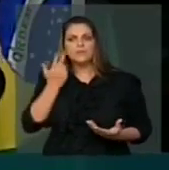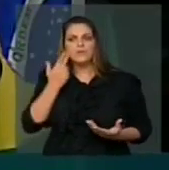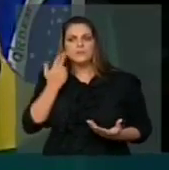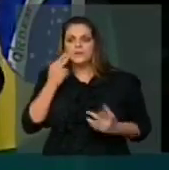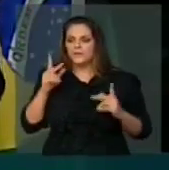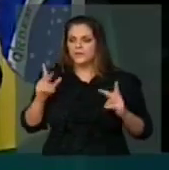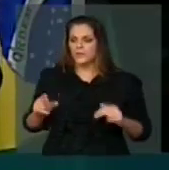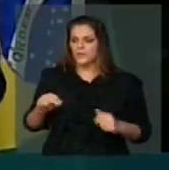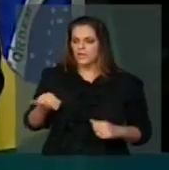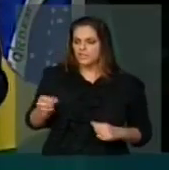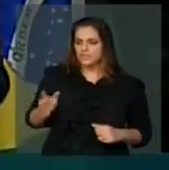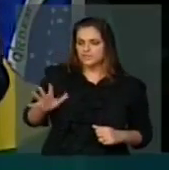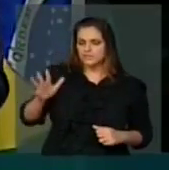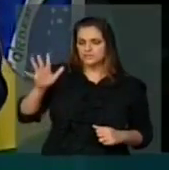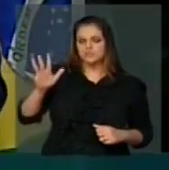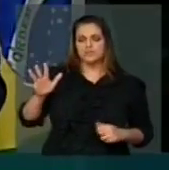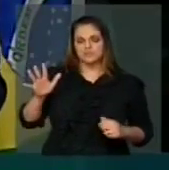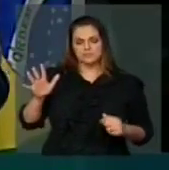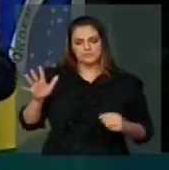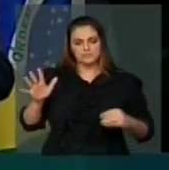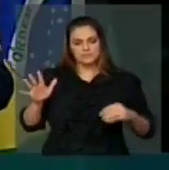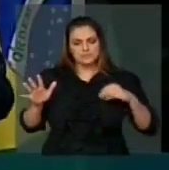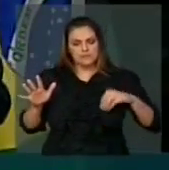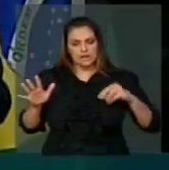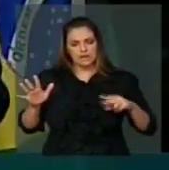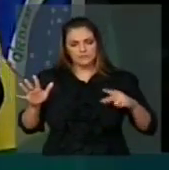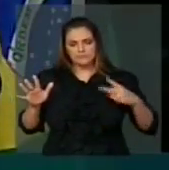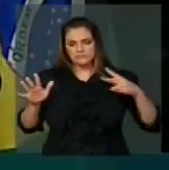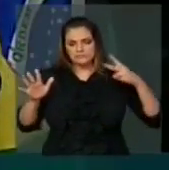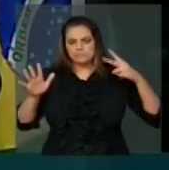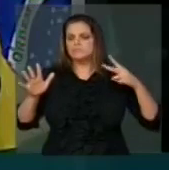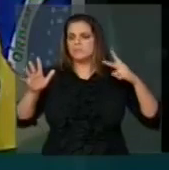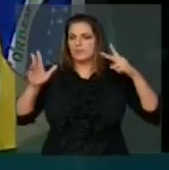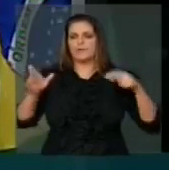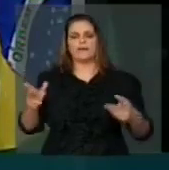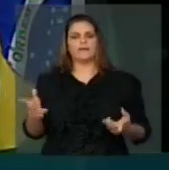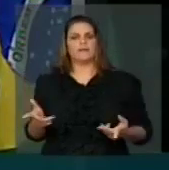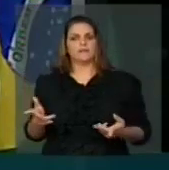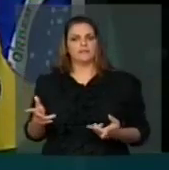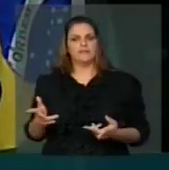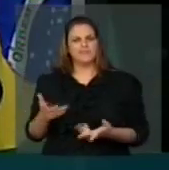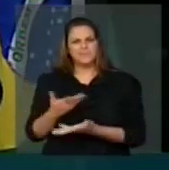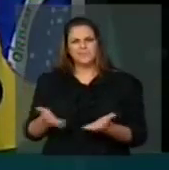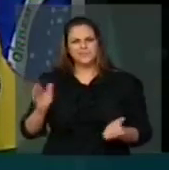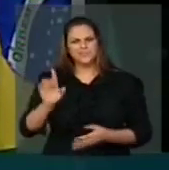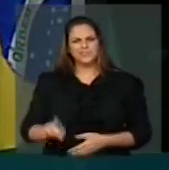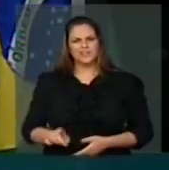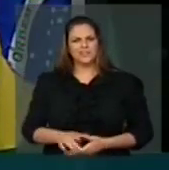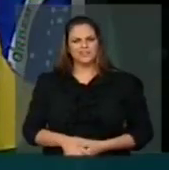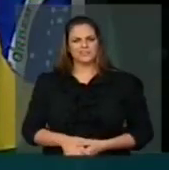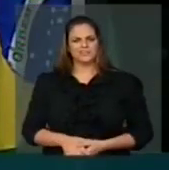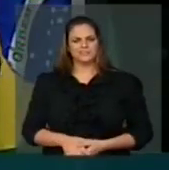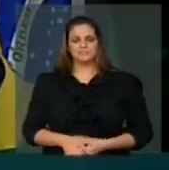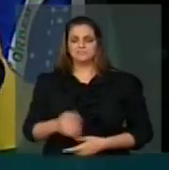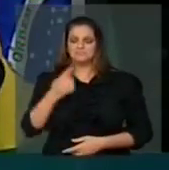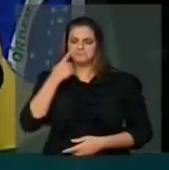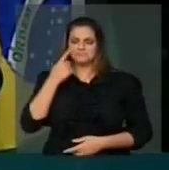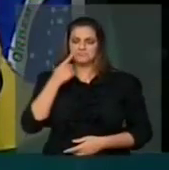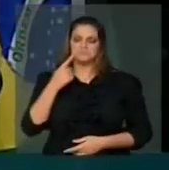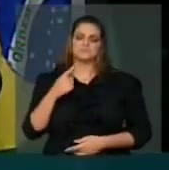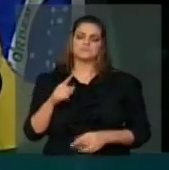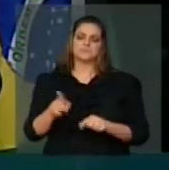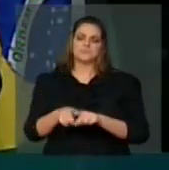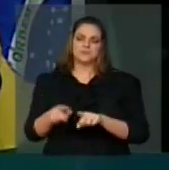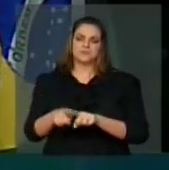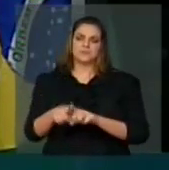direito ao agente de saúde ou à rendemia ter o seu reajuste? Então, essa comissão vai analisar. E, por último, como a normatização